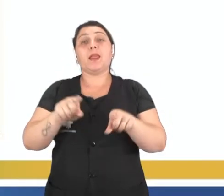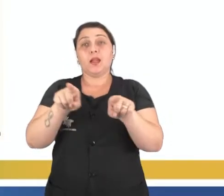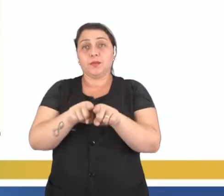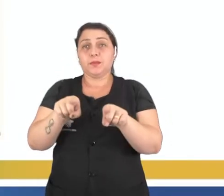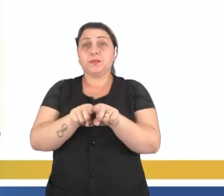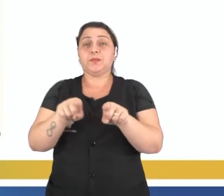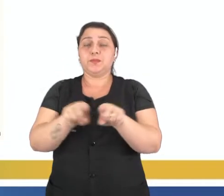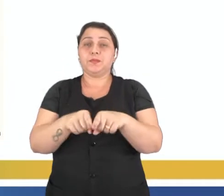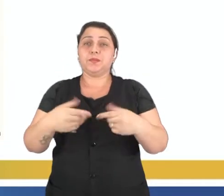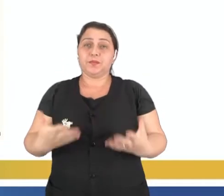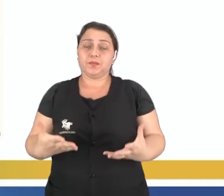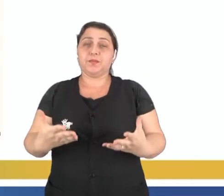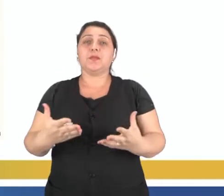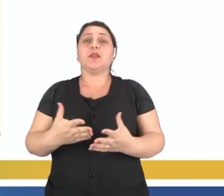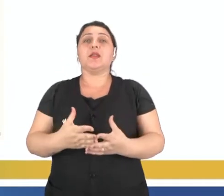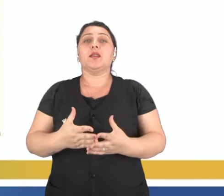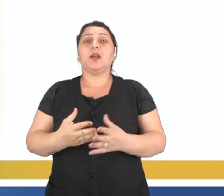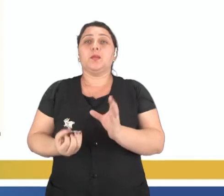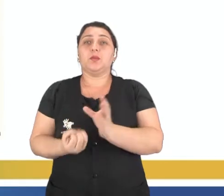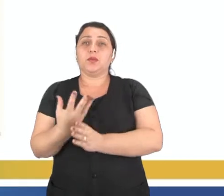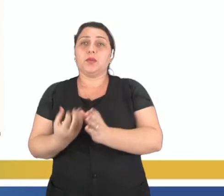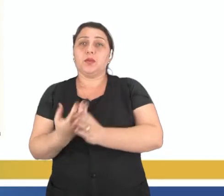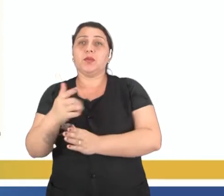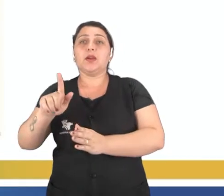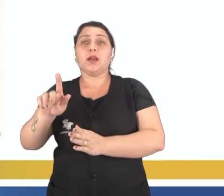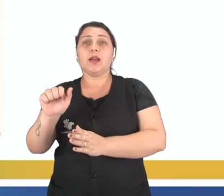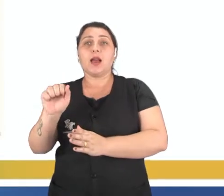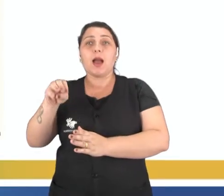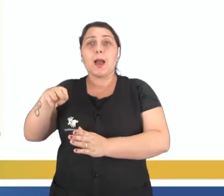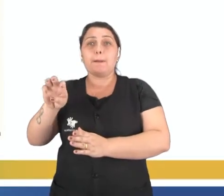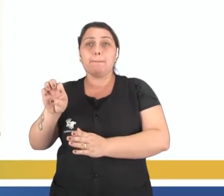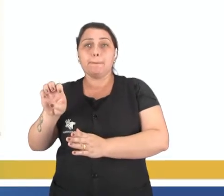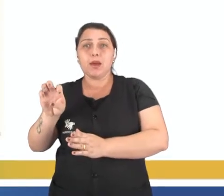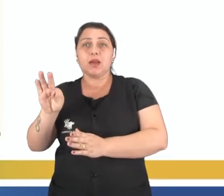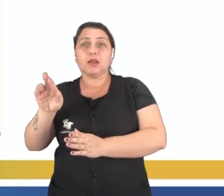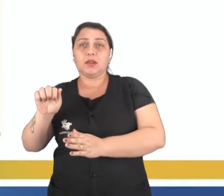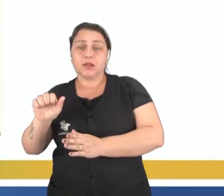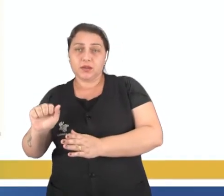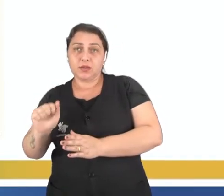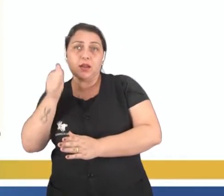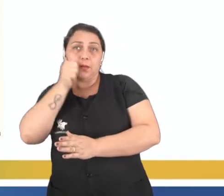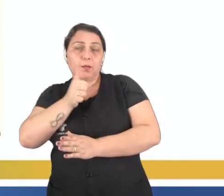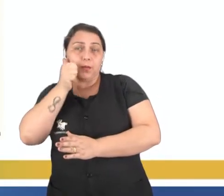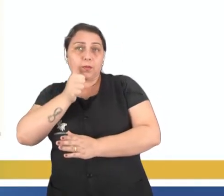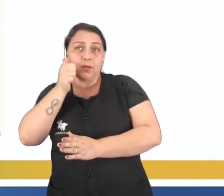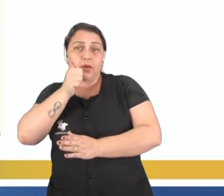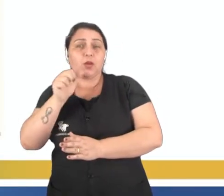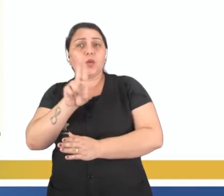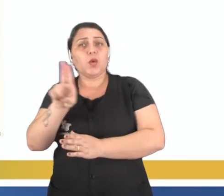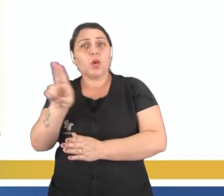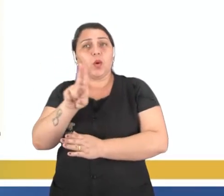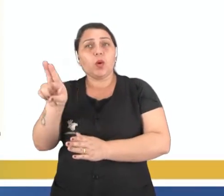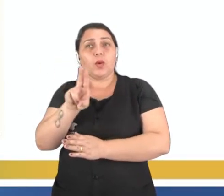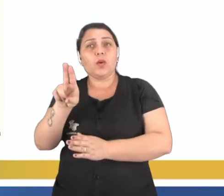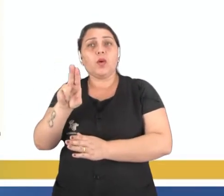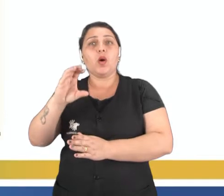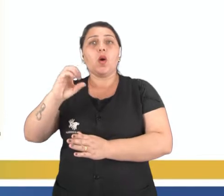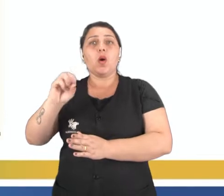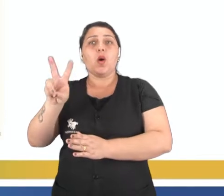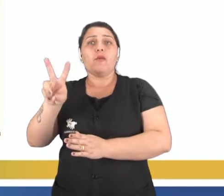disso, também está relacionado com a produção dos gametas, que no caso da mulher, esses gametas, eles são chamados de